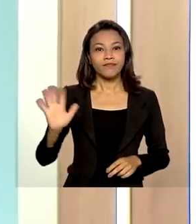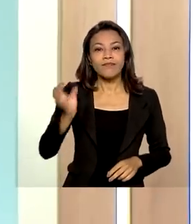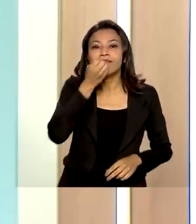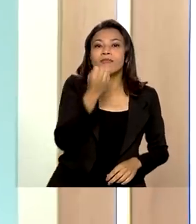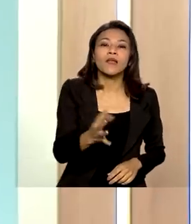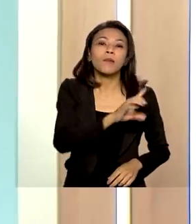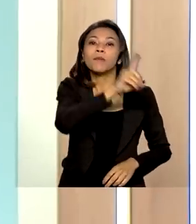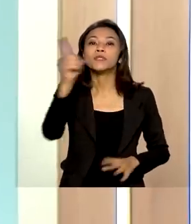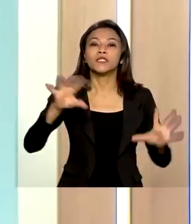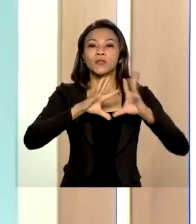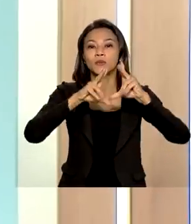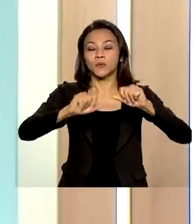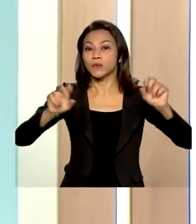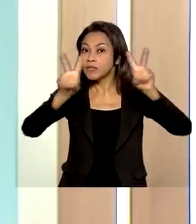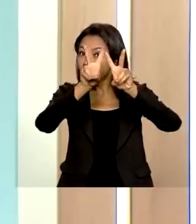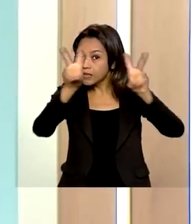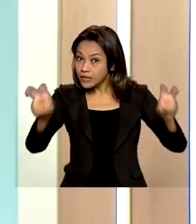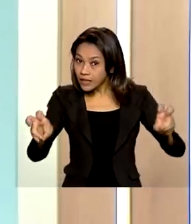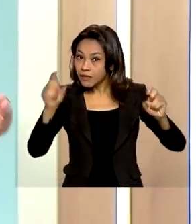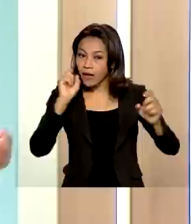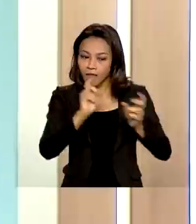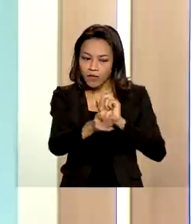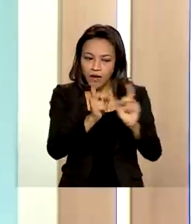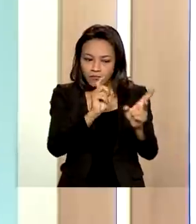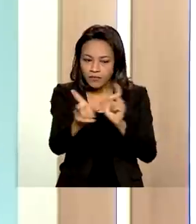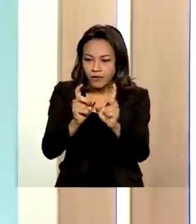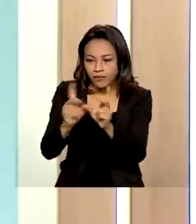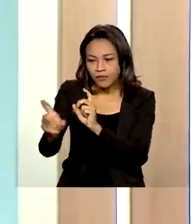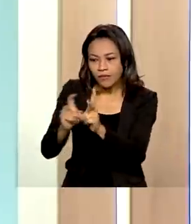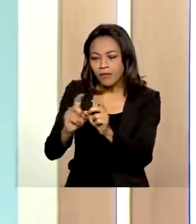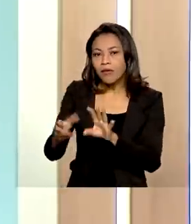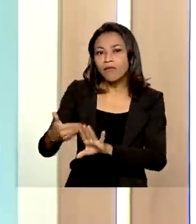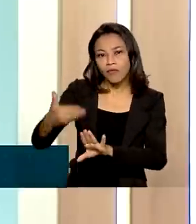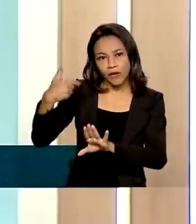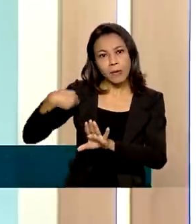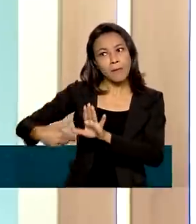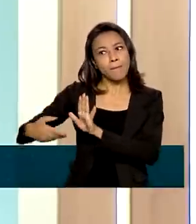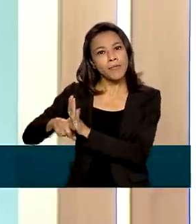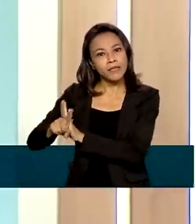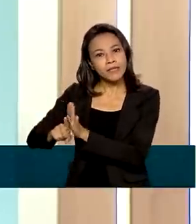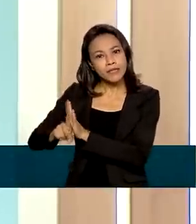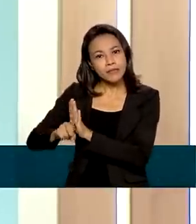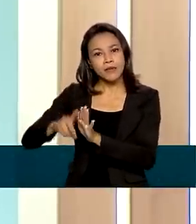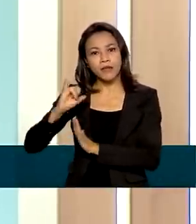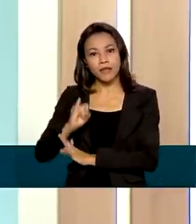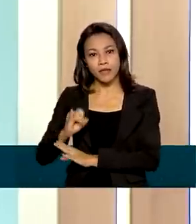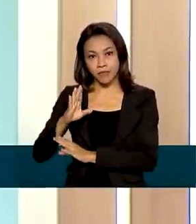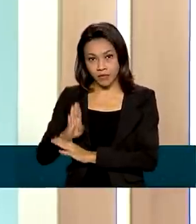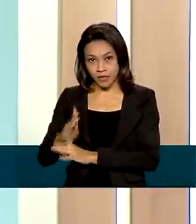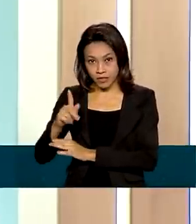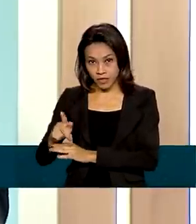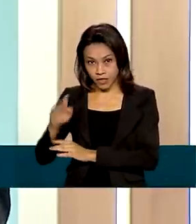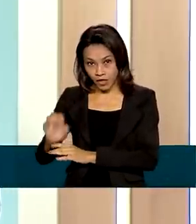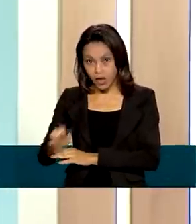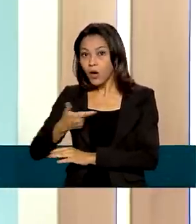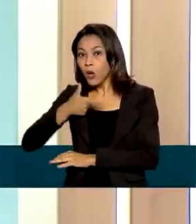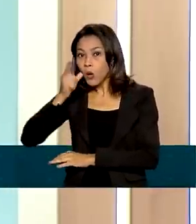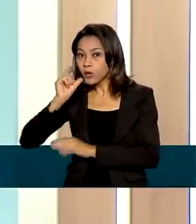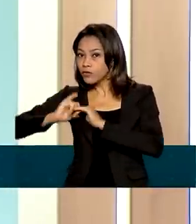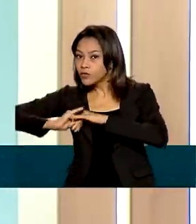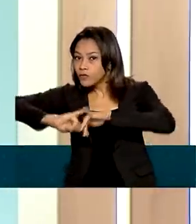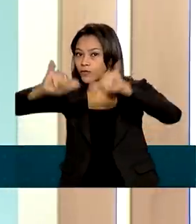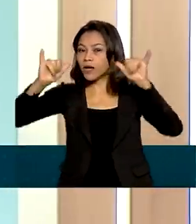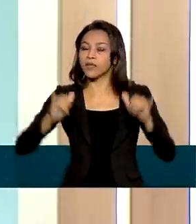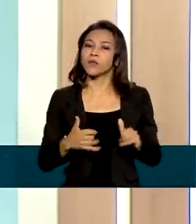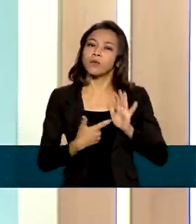dia a todos. O nosso tema de hoje é o comércio varejista, que foi objeto de uma pesquisa do IBGE que foi publicada ontem. E para mostrar a evolução